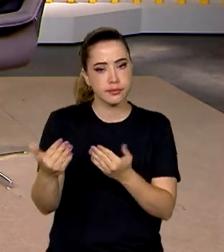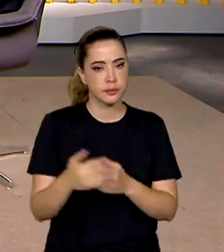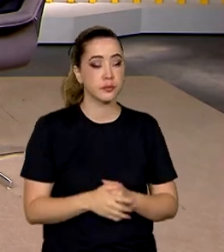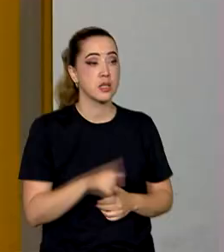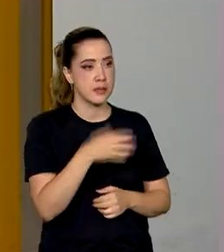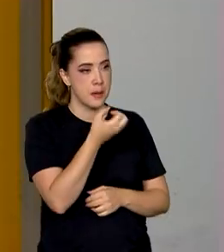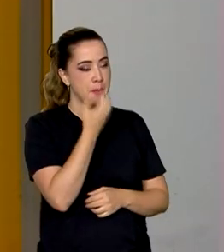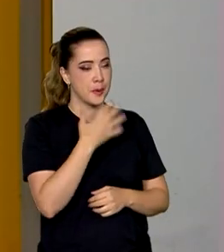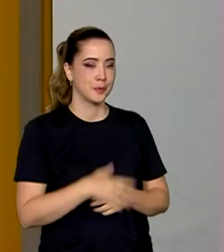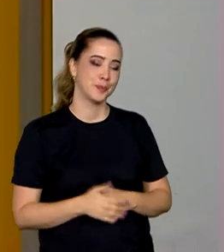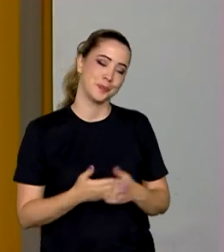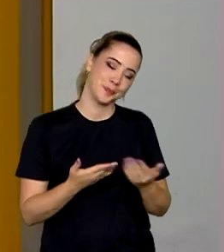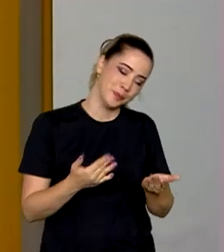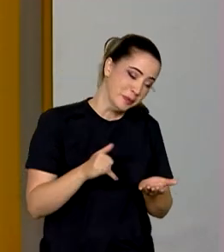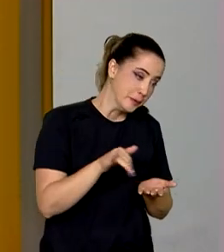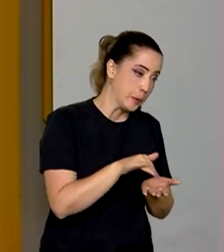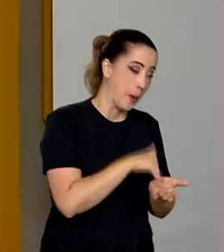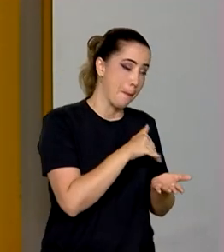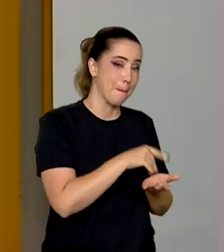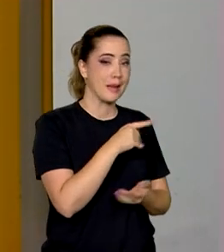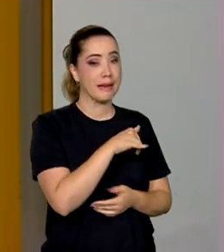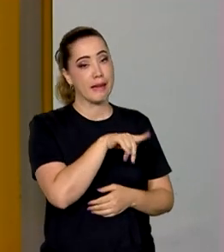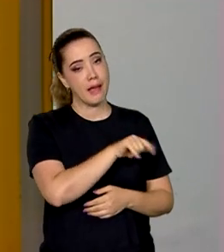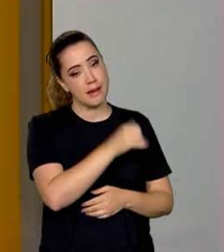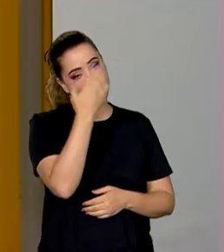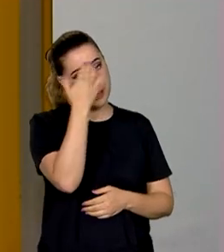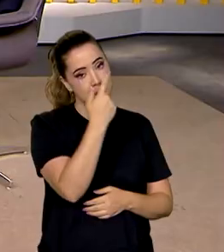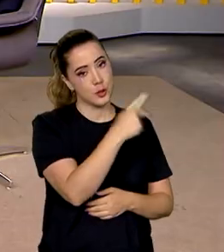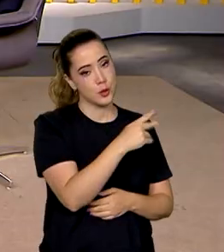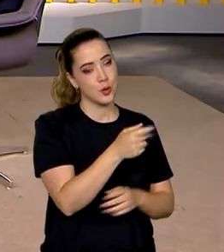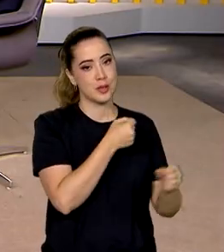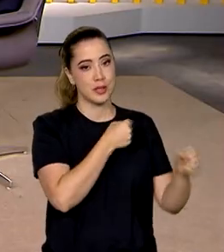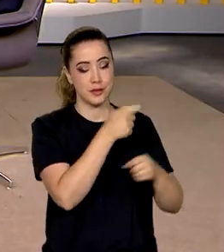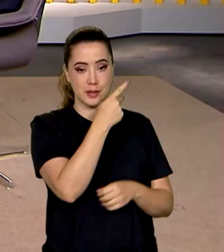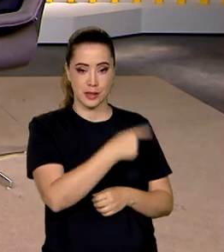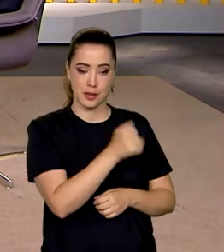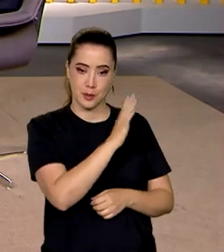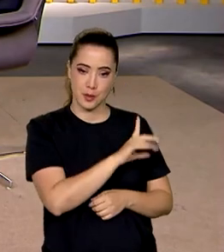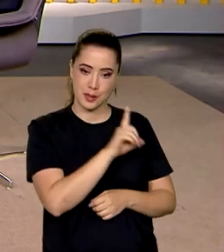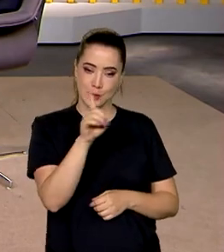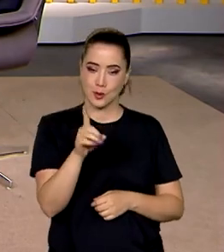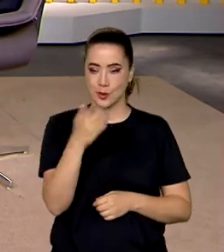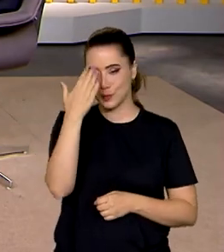Isso é muito bom. Secretária Kelly Maforte, muito obrigado pela sua entrevista aqui ao Brasil em Dia. Eu que agradeço.